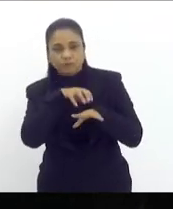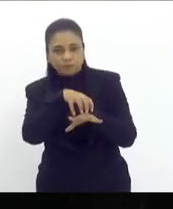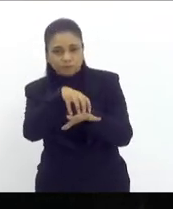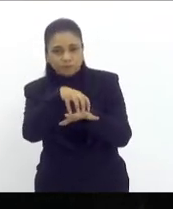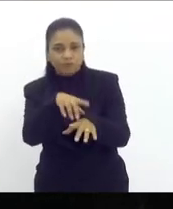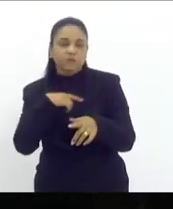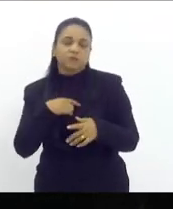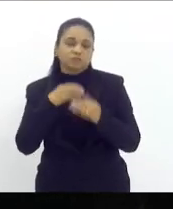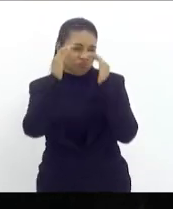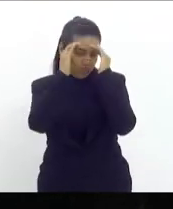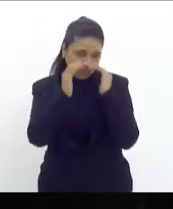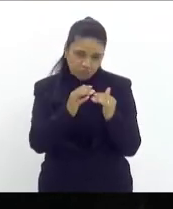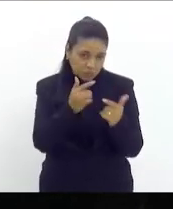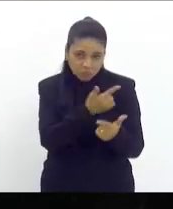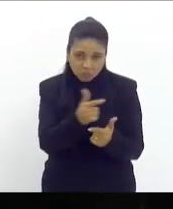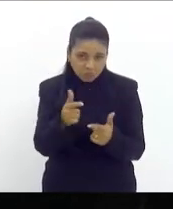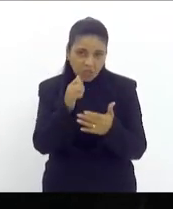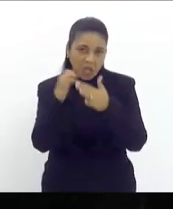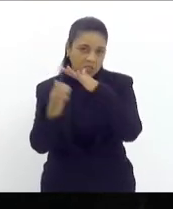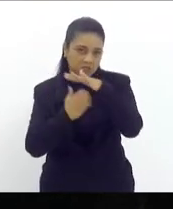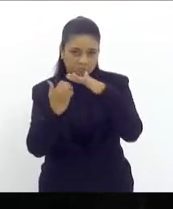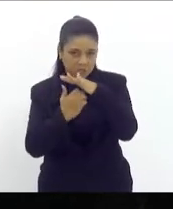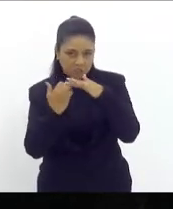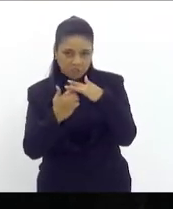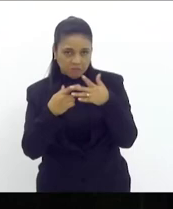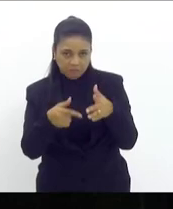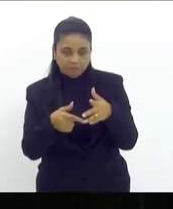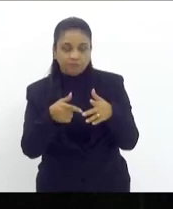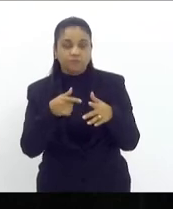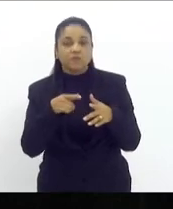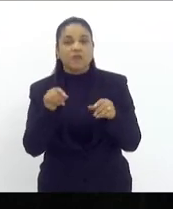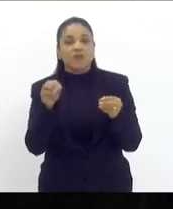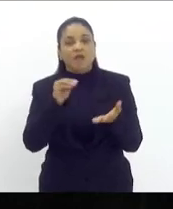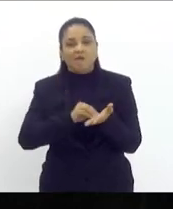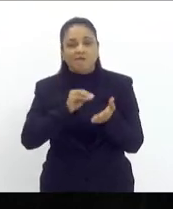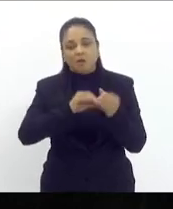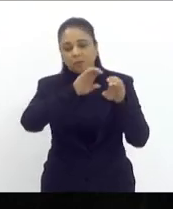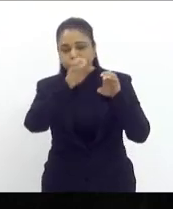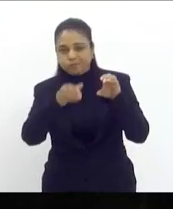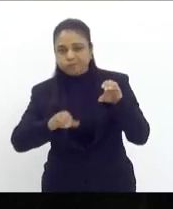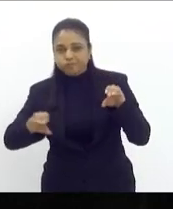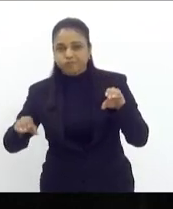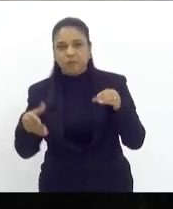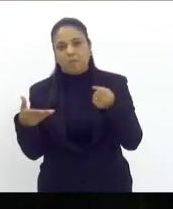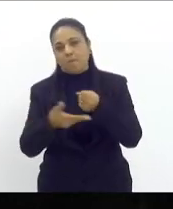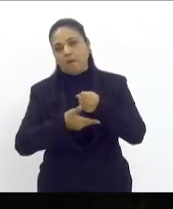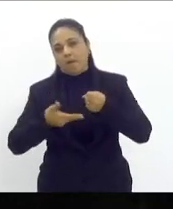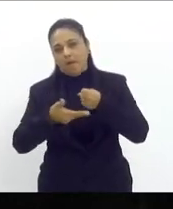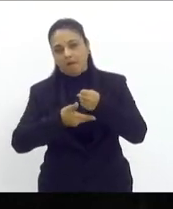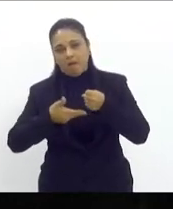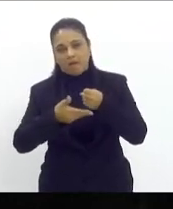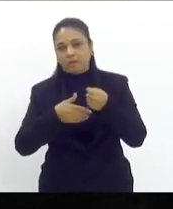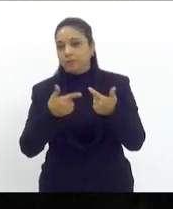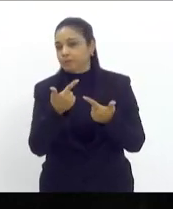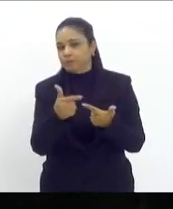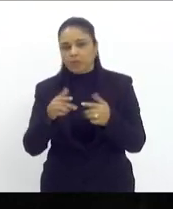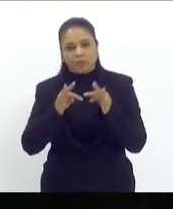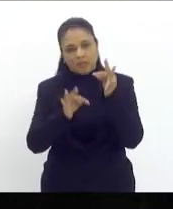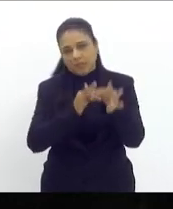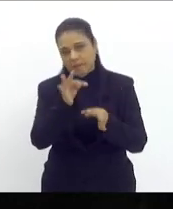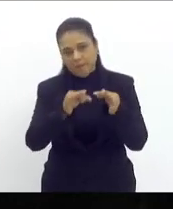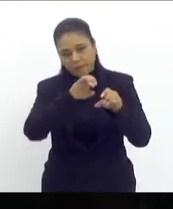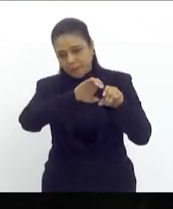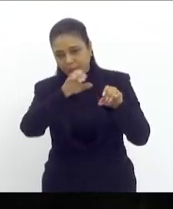concessionárias e que é a falta de saneamento básico São João não tem saneamento básico não tem tratamento de esgoto